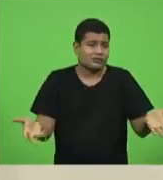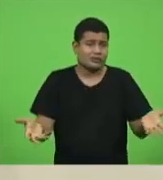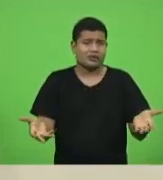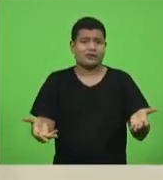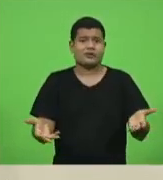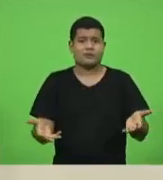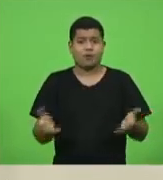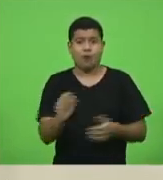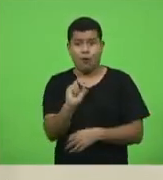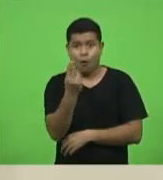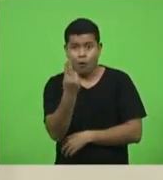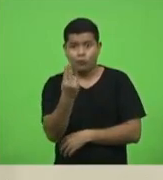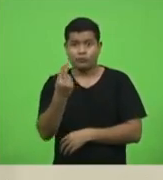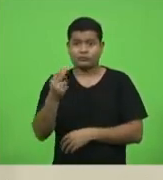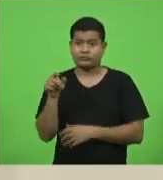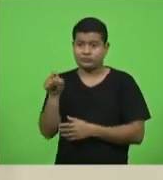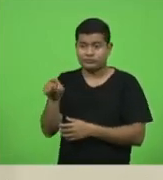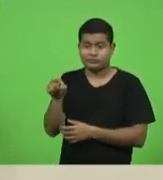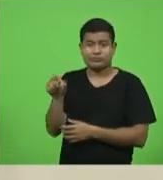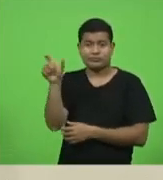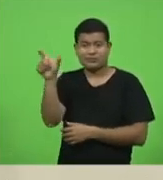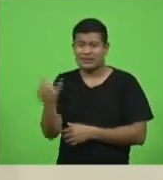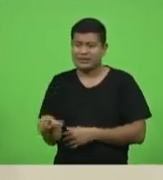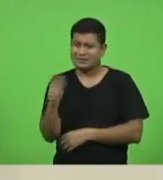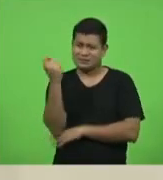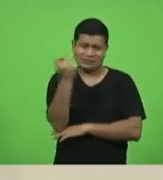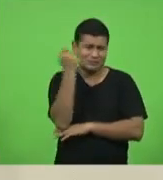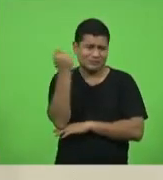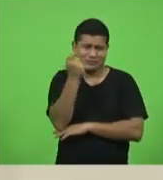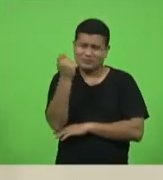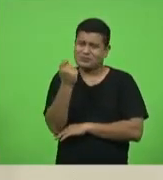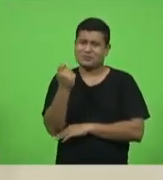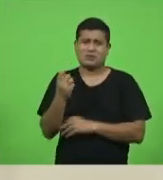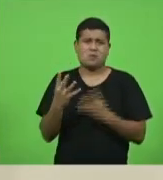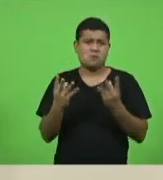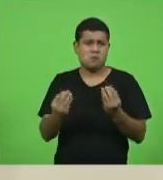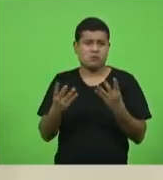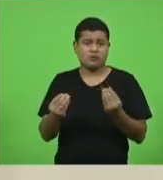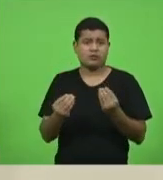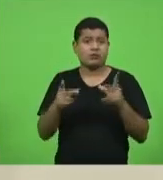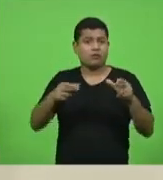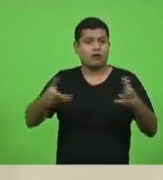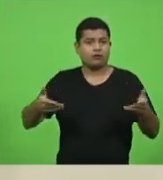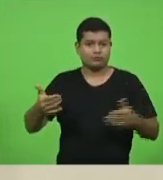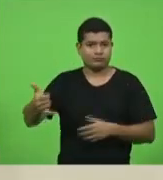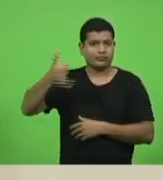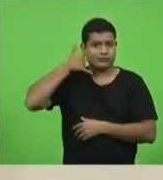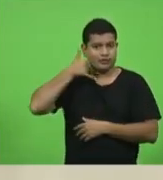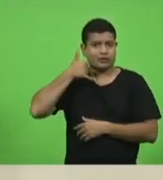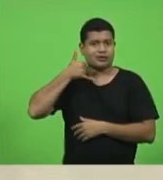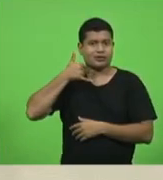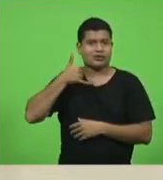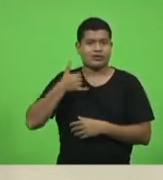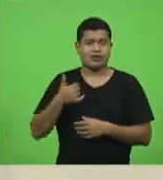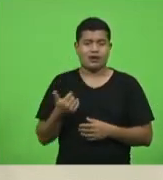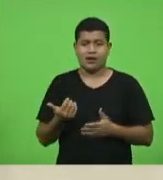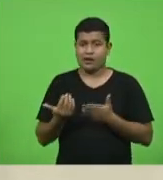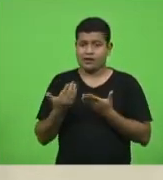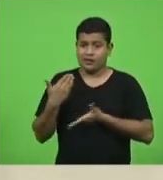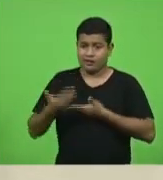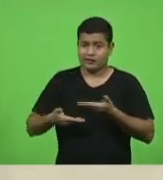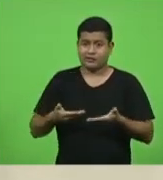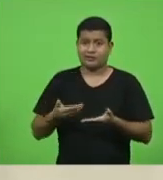fulano de tal está em tamanha gravidade, como eu recebi agora, Ismael. Tamanha gravidade e não